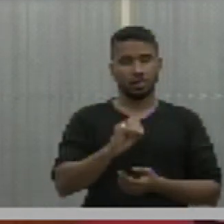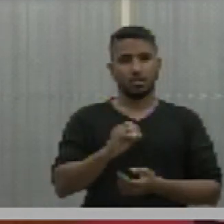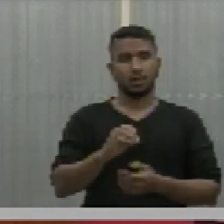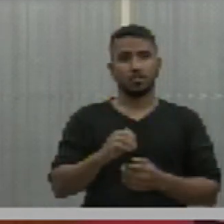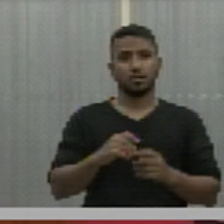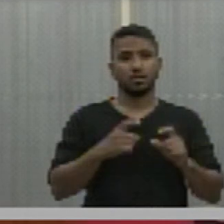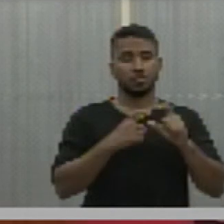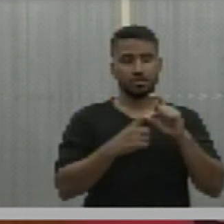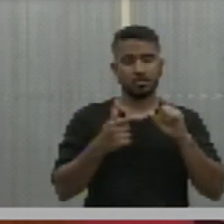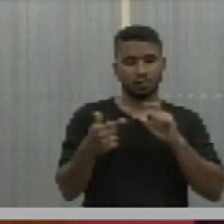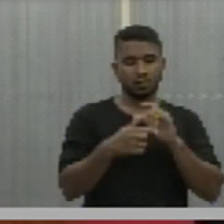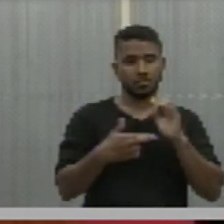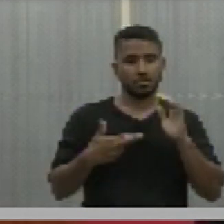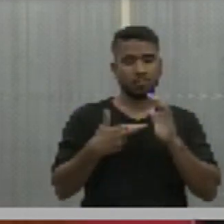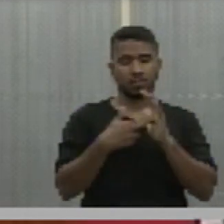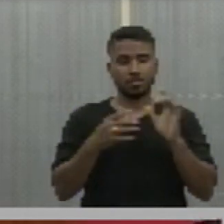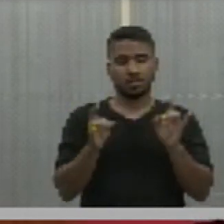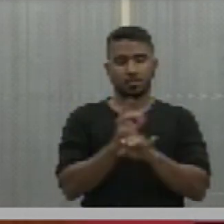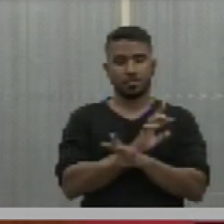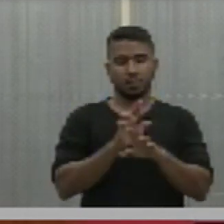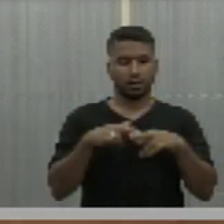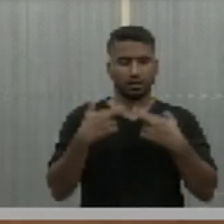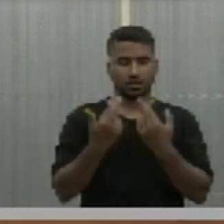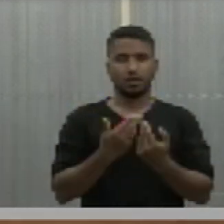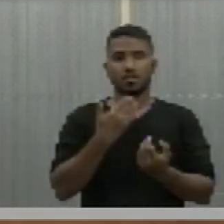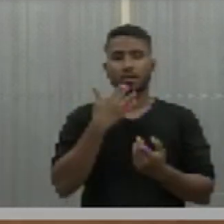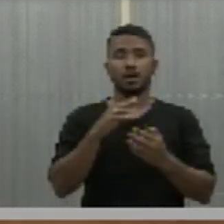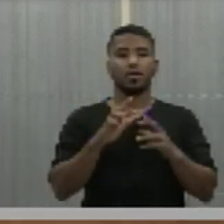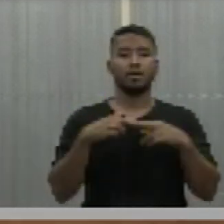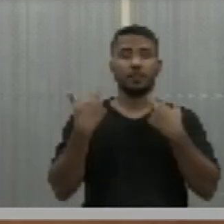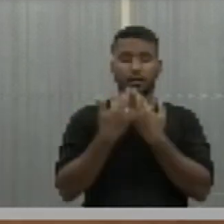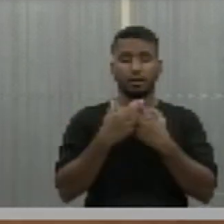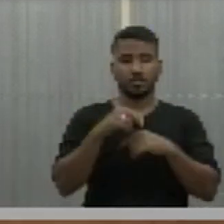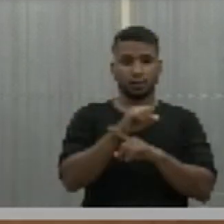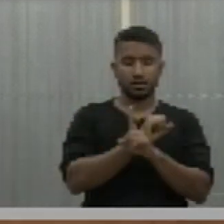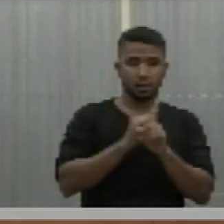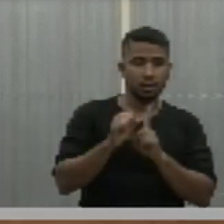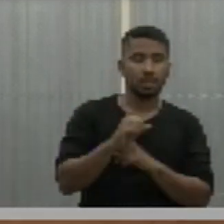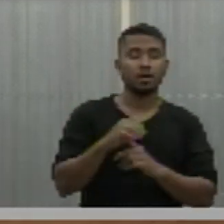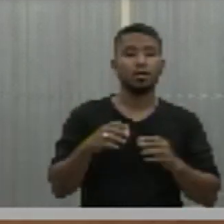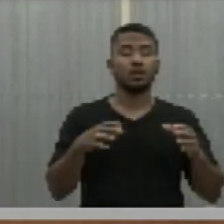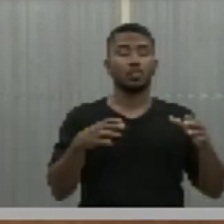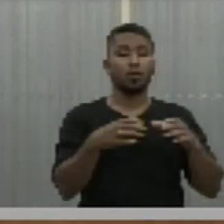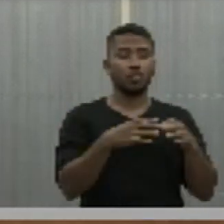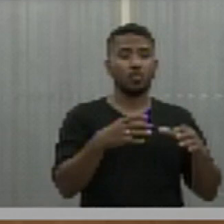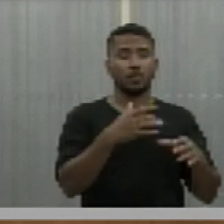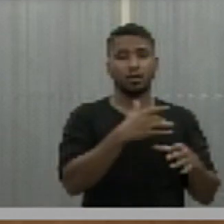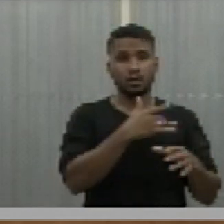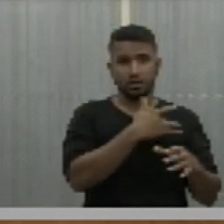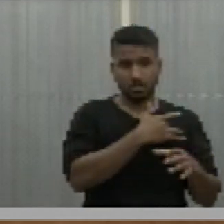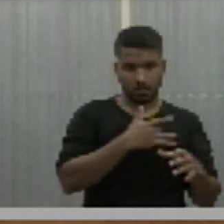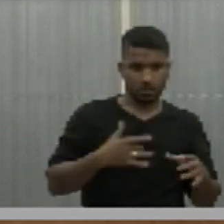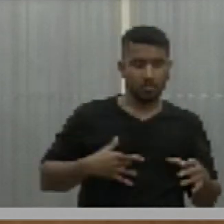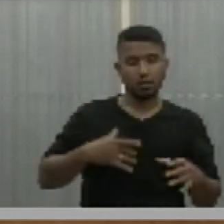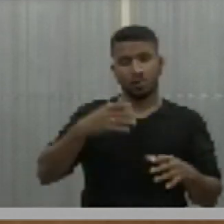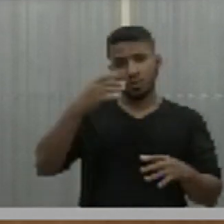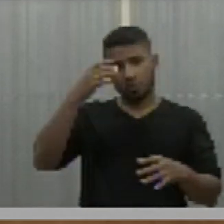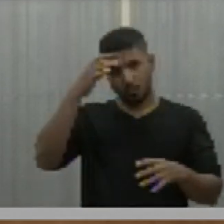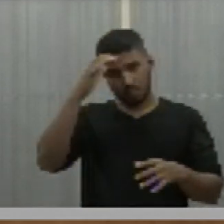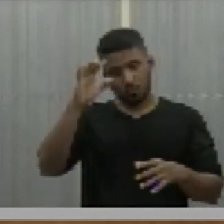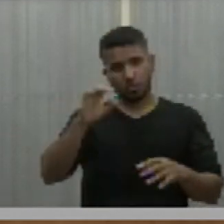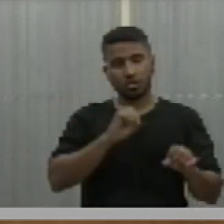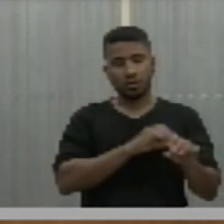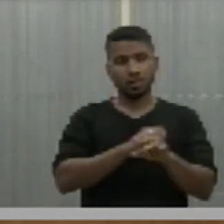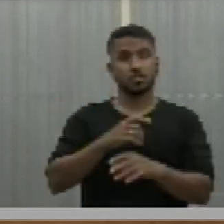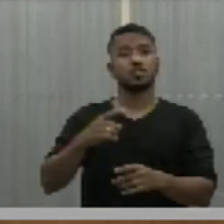Regimento Interno, que, depois de ouvir o plenário, seja realizada a audiência pública perante a Comissão de Saúde, Educação e Cultura, a ser realizada no